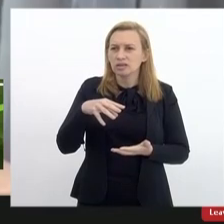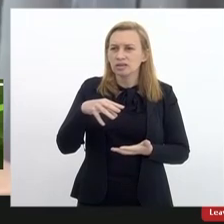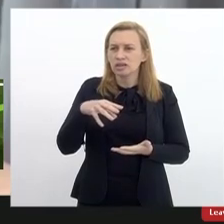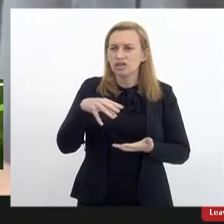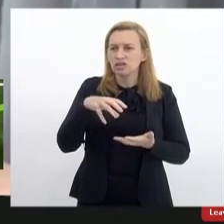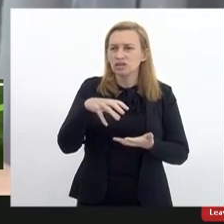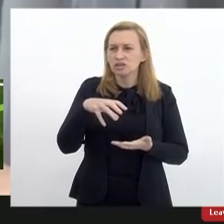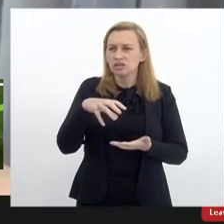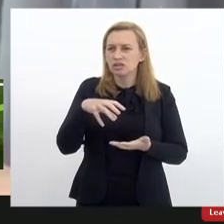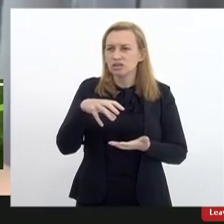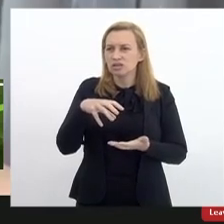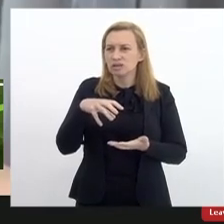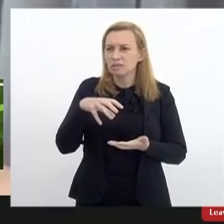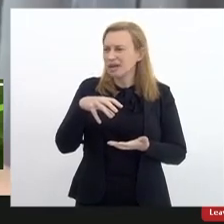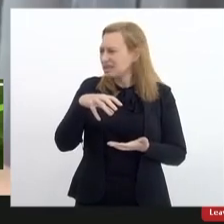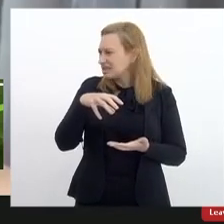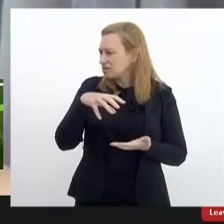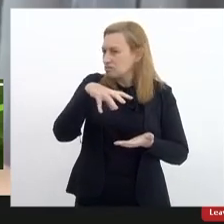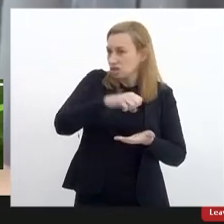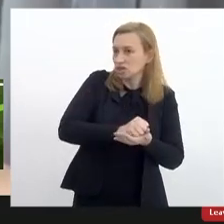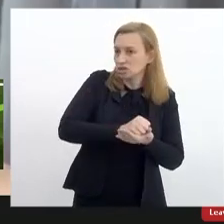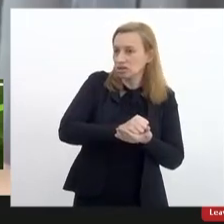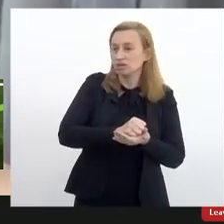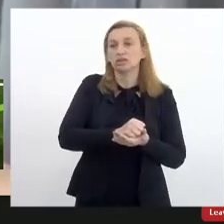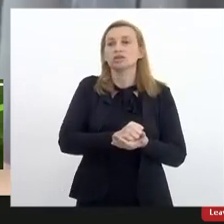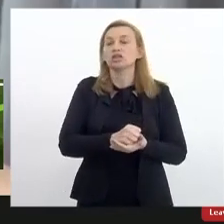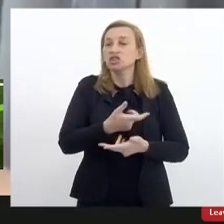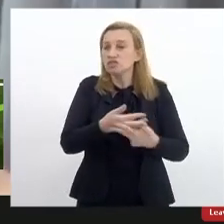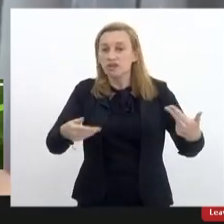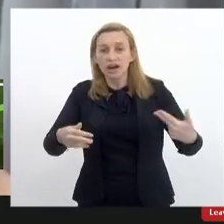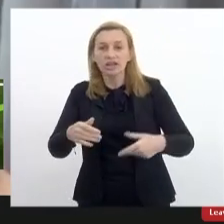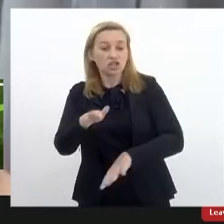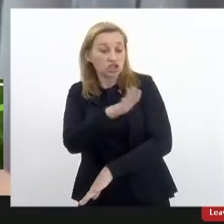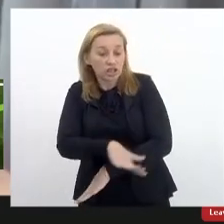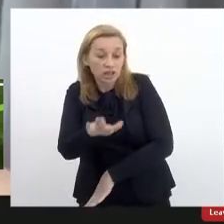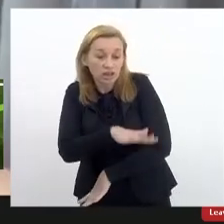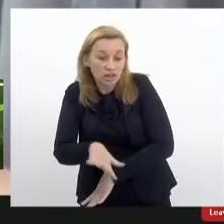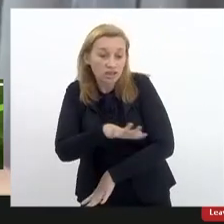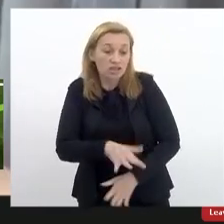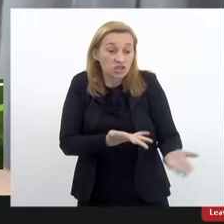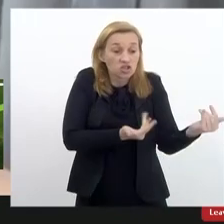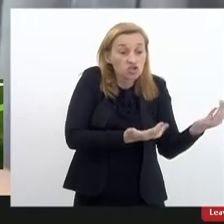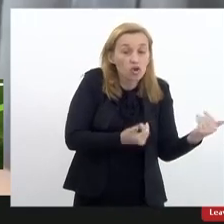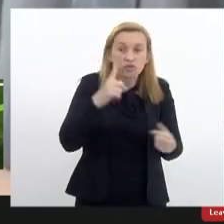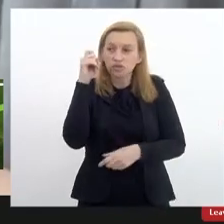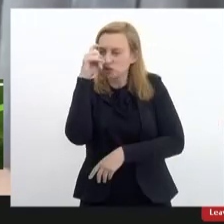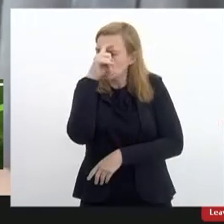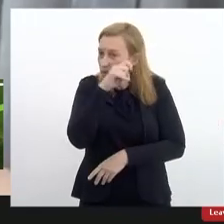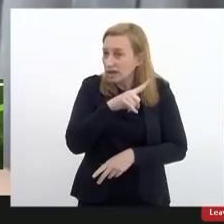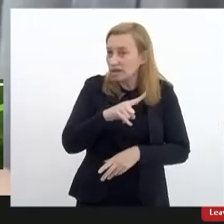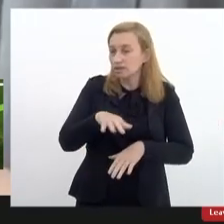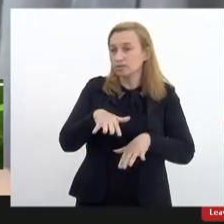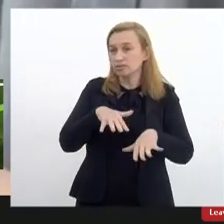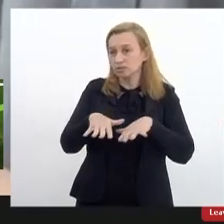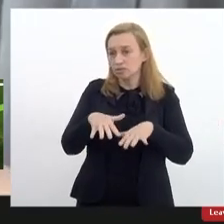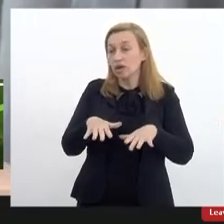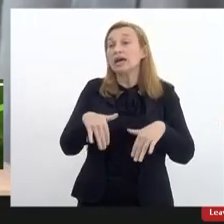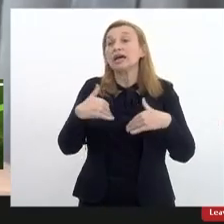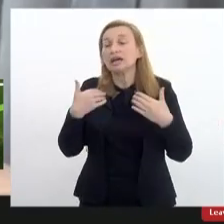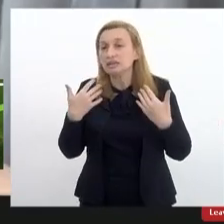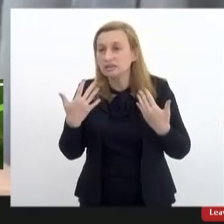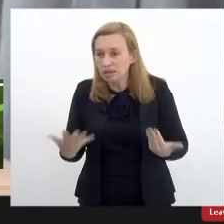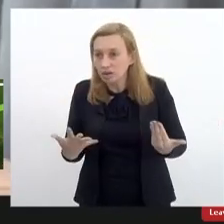dessas crianças e jovens que encontram dificuldades no seu acolhimento então